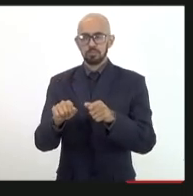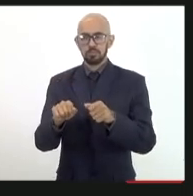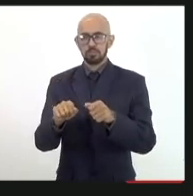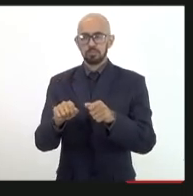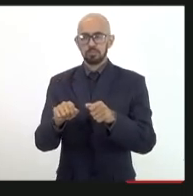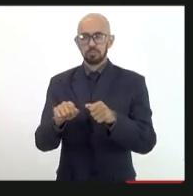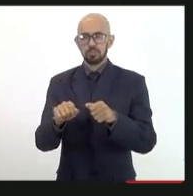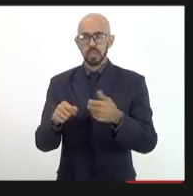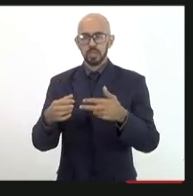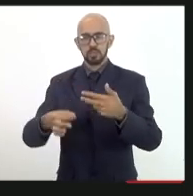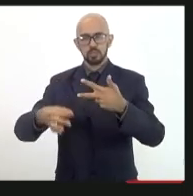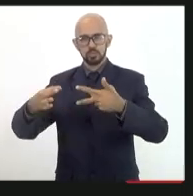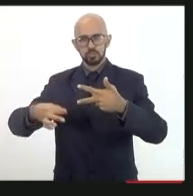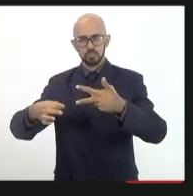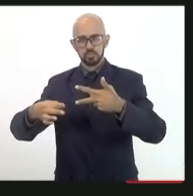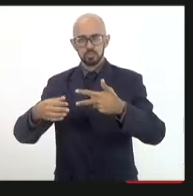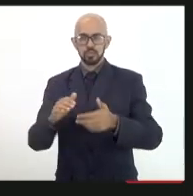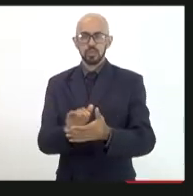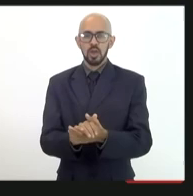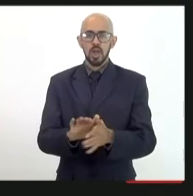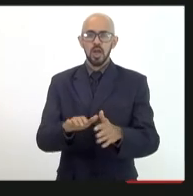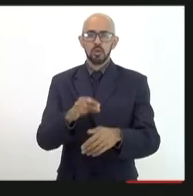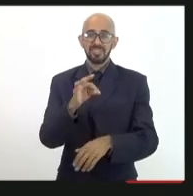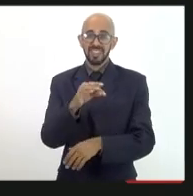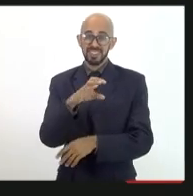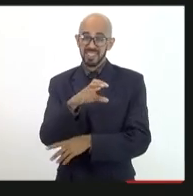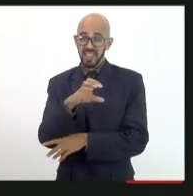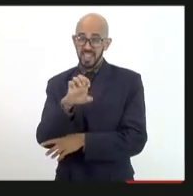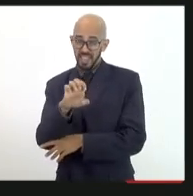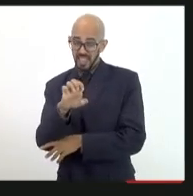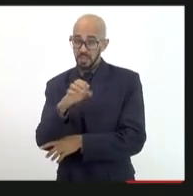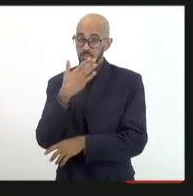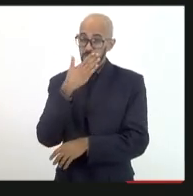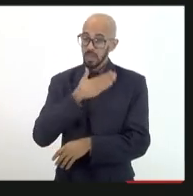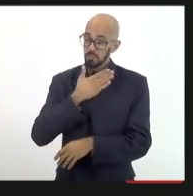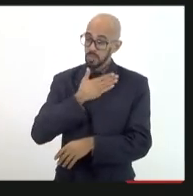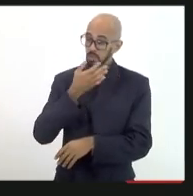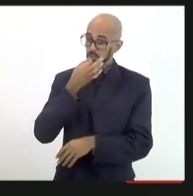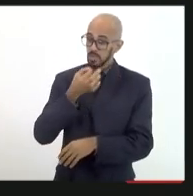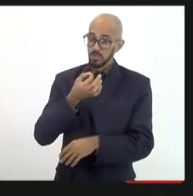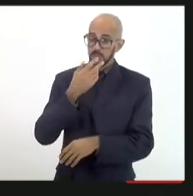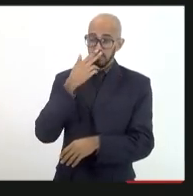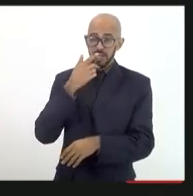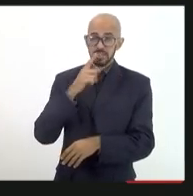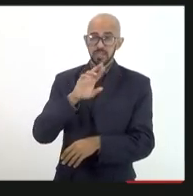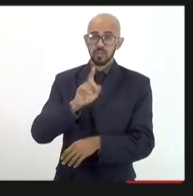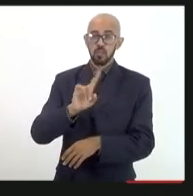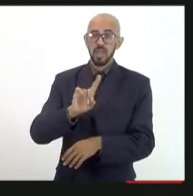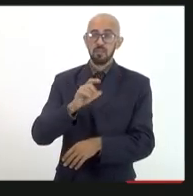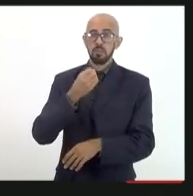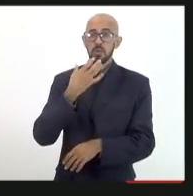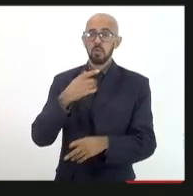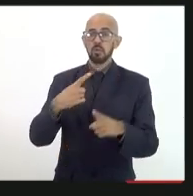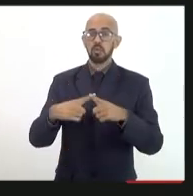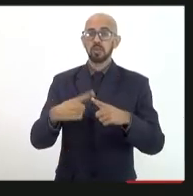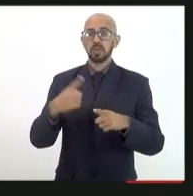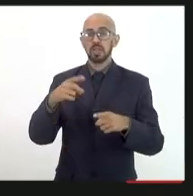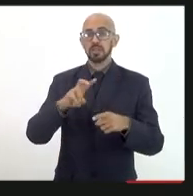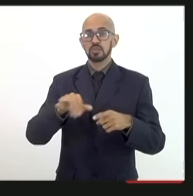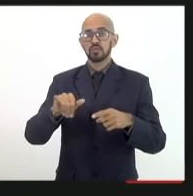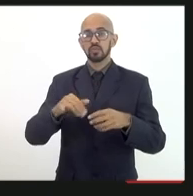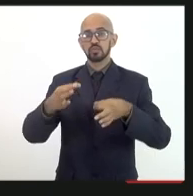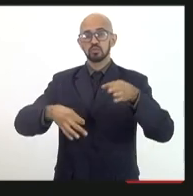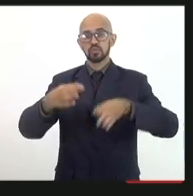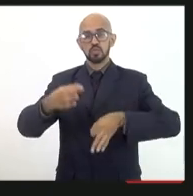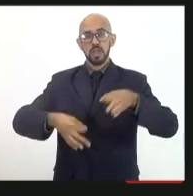o TCE me parece imprópria participação porque eles ao final vão acabar julgando as aplicações do